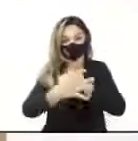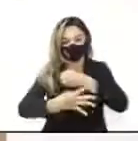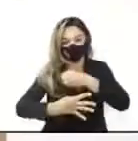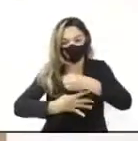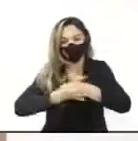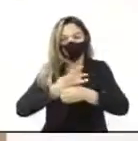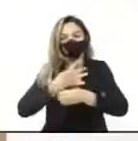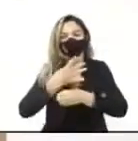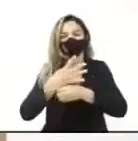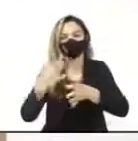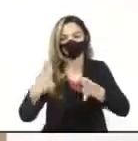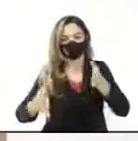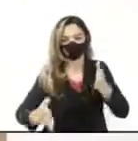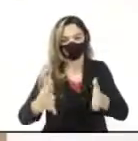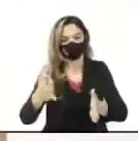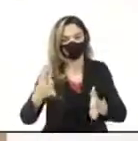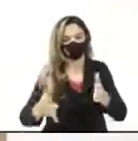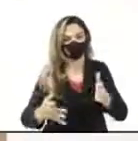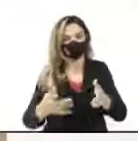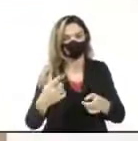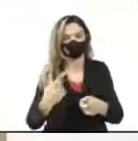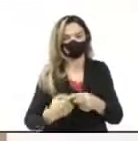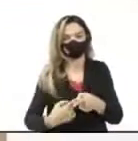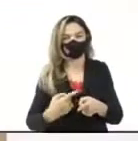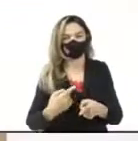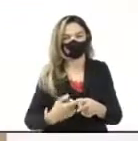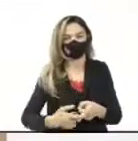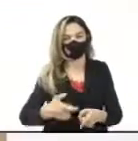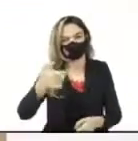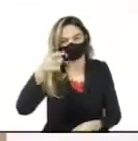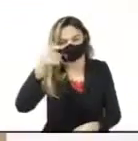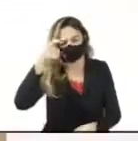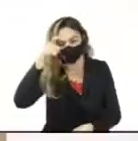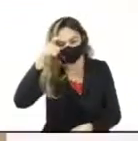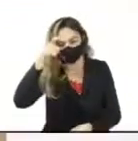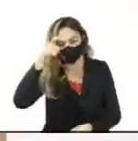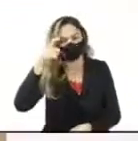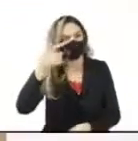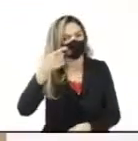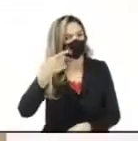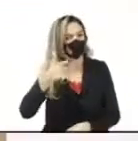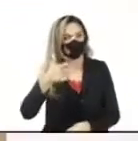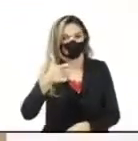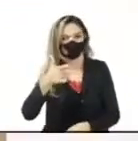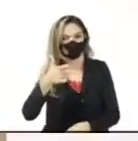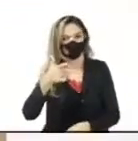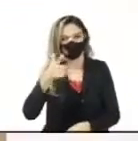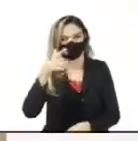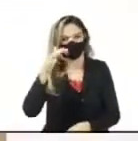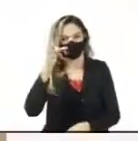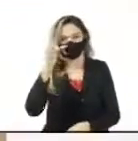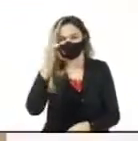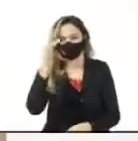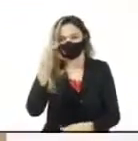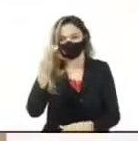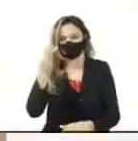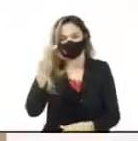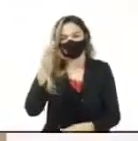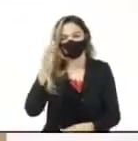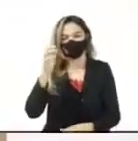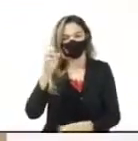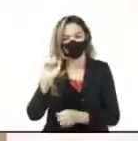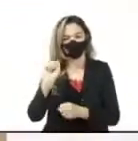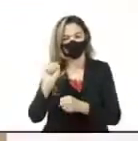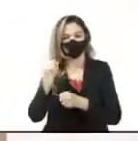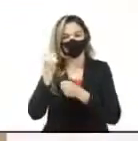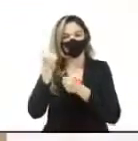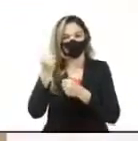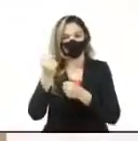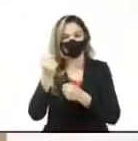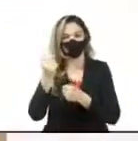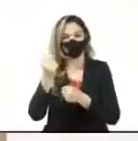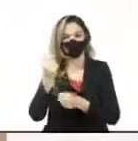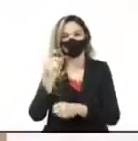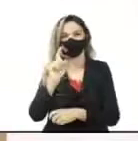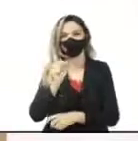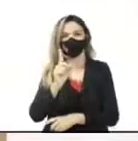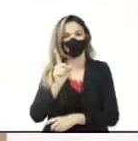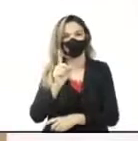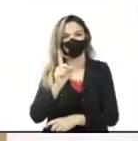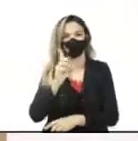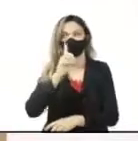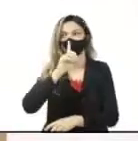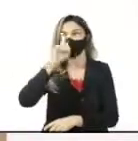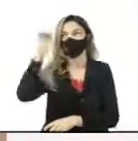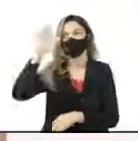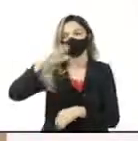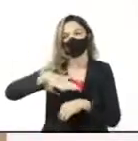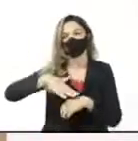não tem força sobre Deus. Então, é desta forma que nós iremos nos manter aqui,